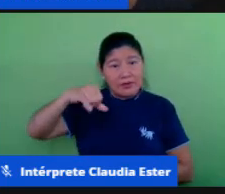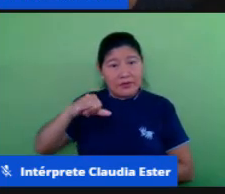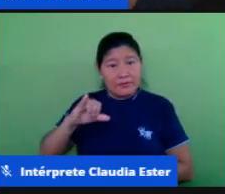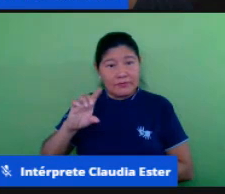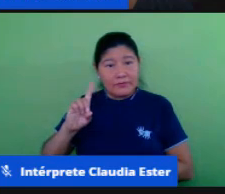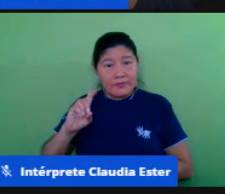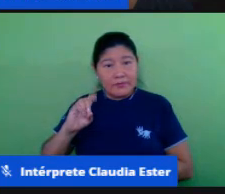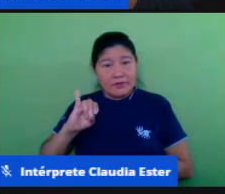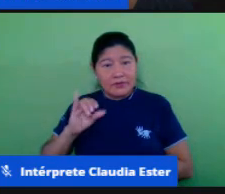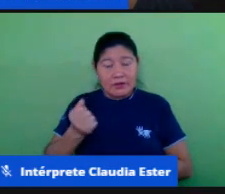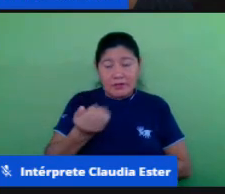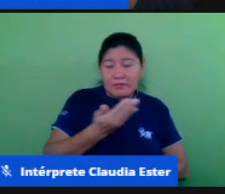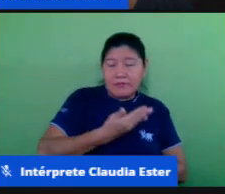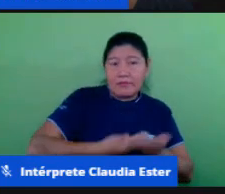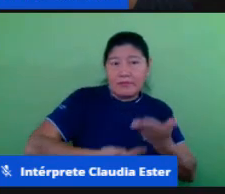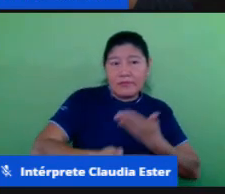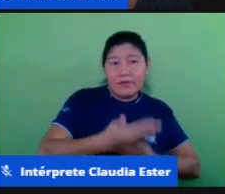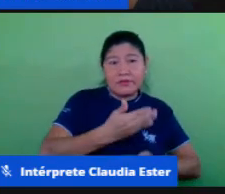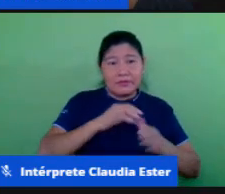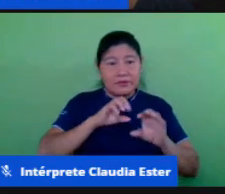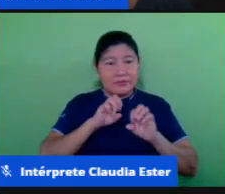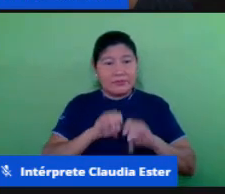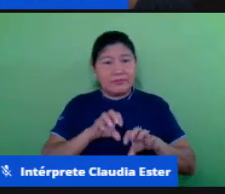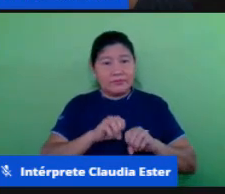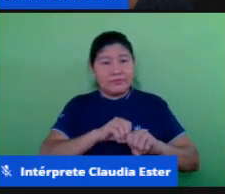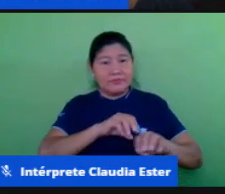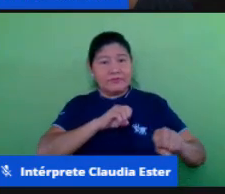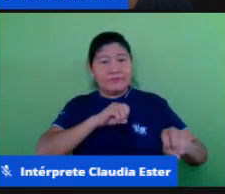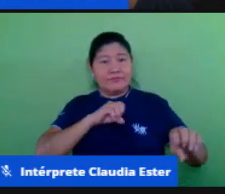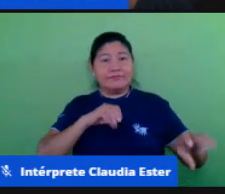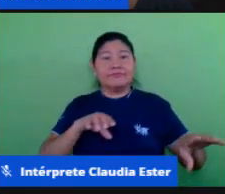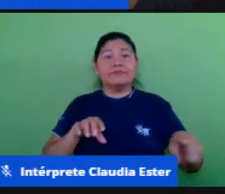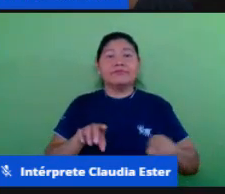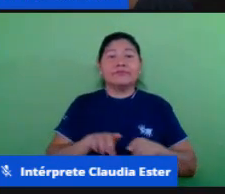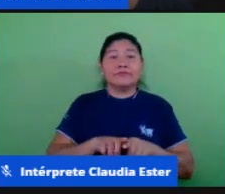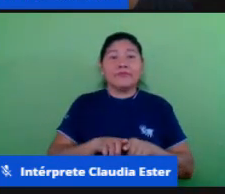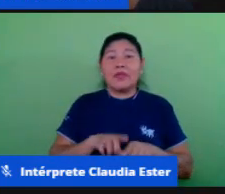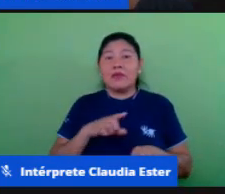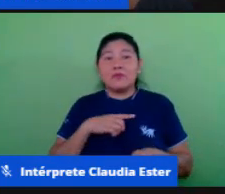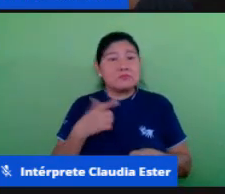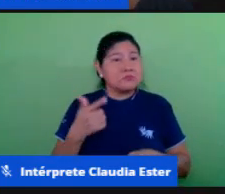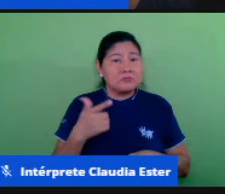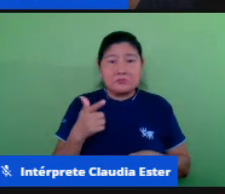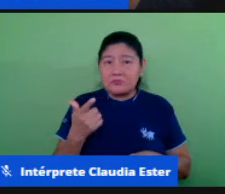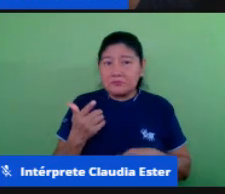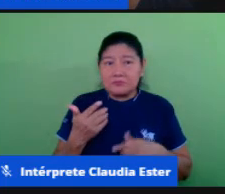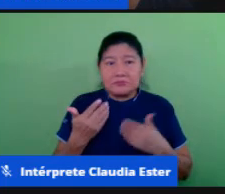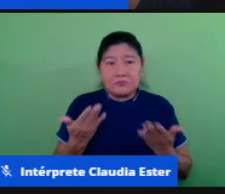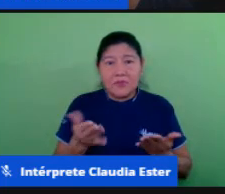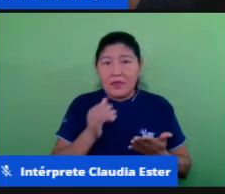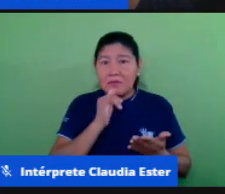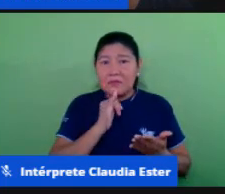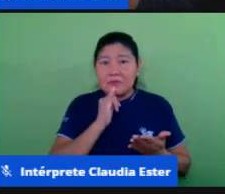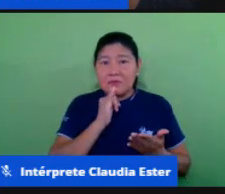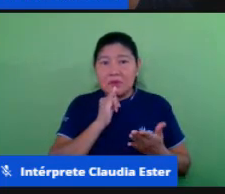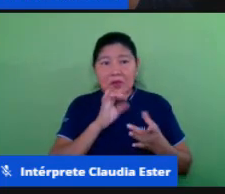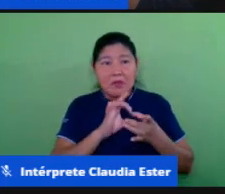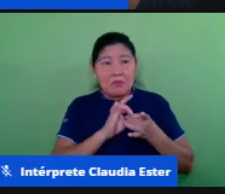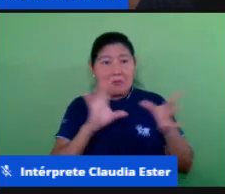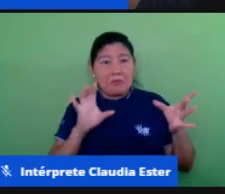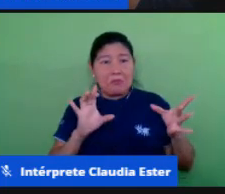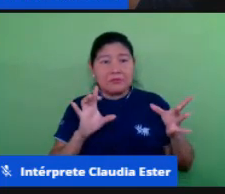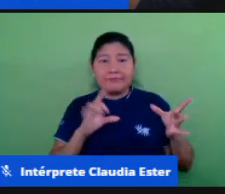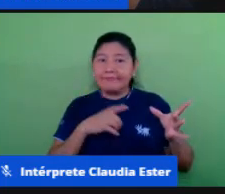ensino e aprendizagem no ensino remoto então não há não há uma desvinculação da